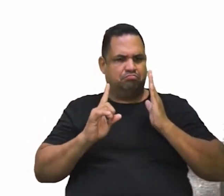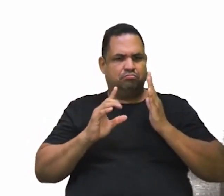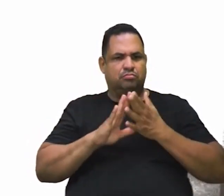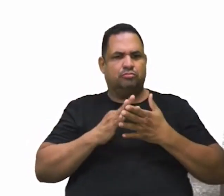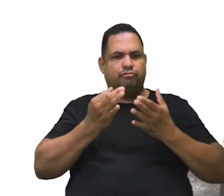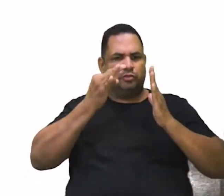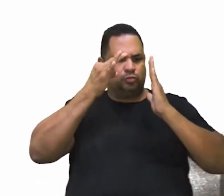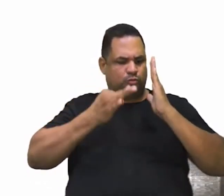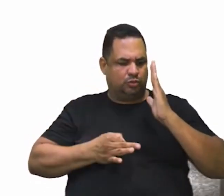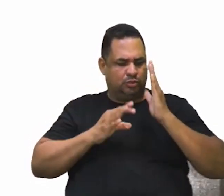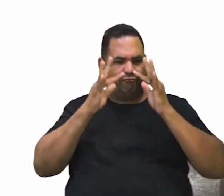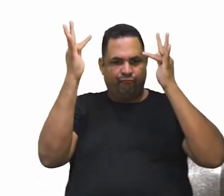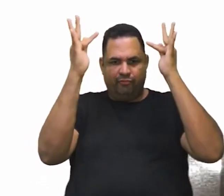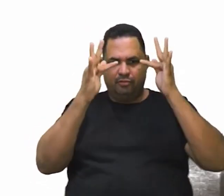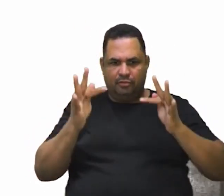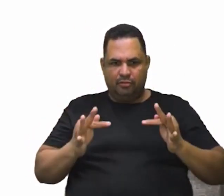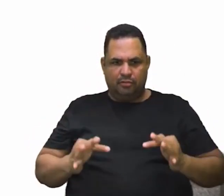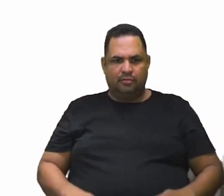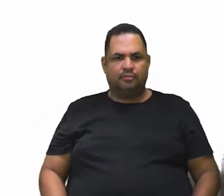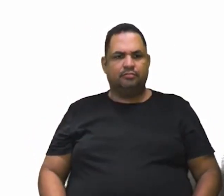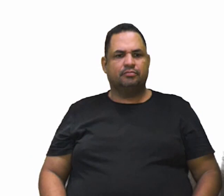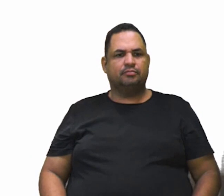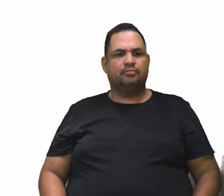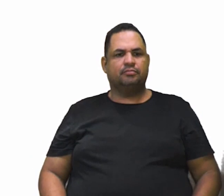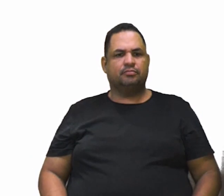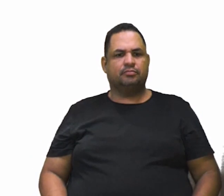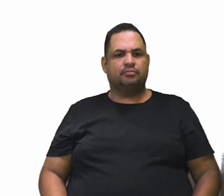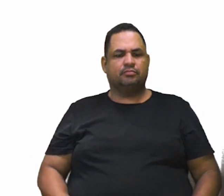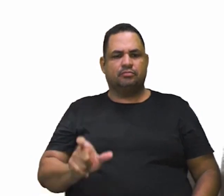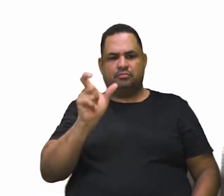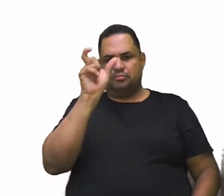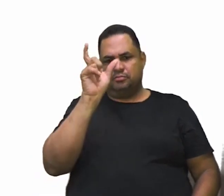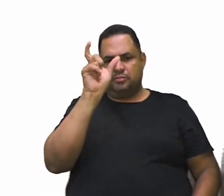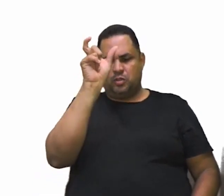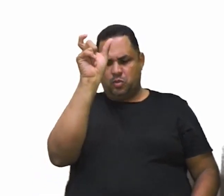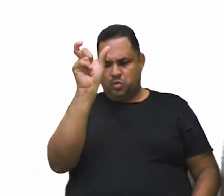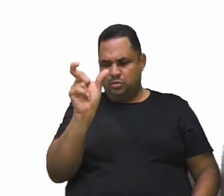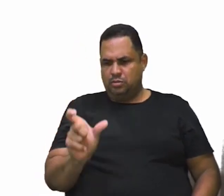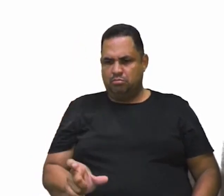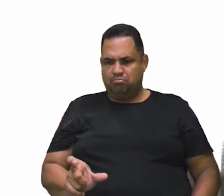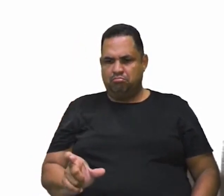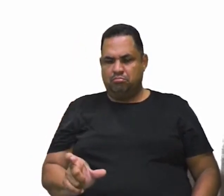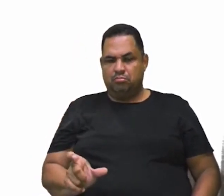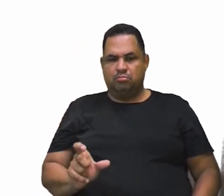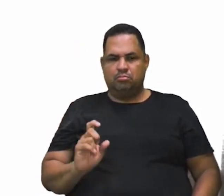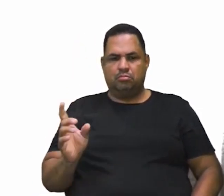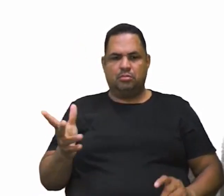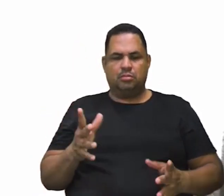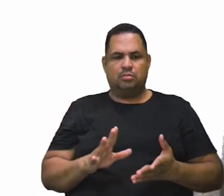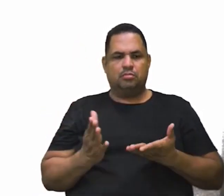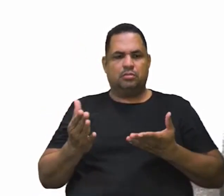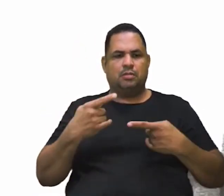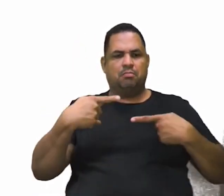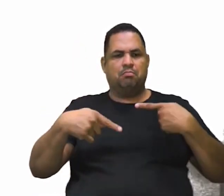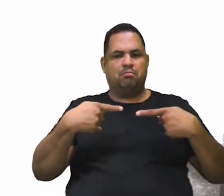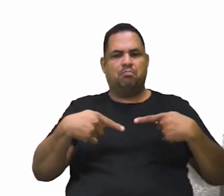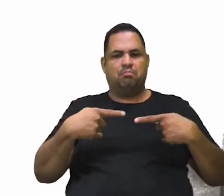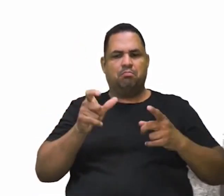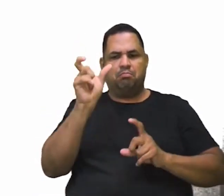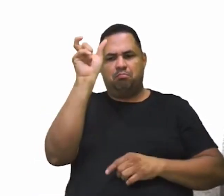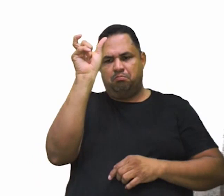Vida justa e feliz. Será que é essa a ser? Ou D. Ao individualismo. Será que era uma política